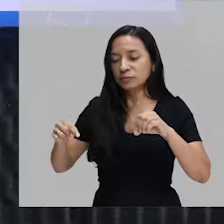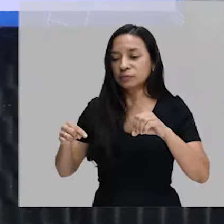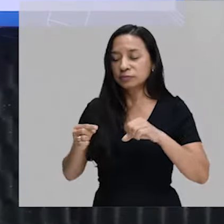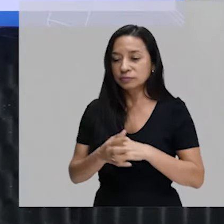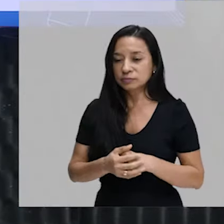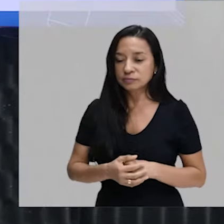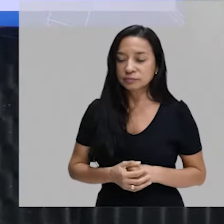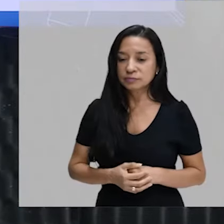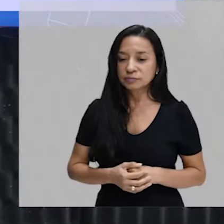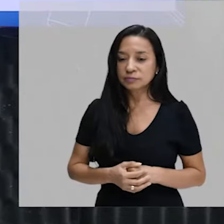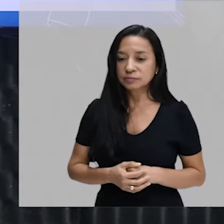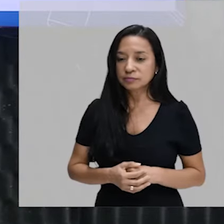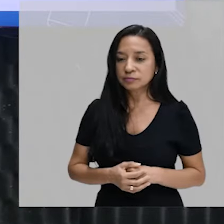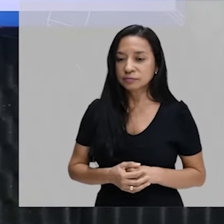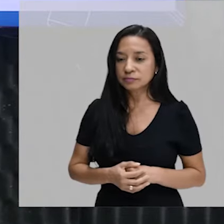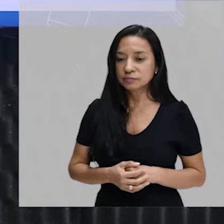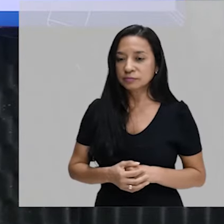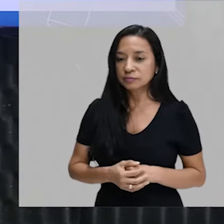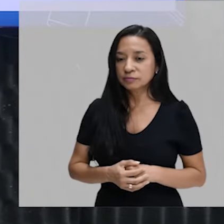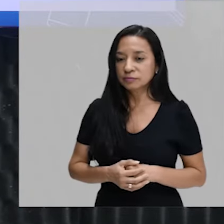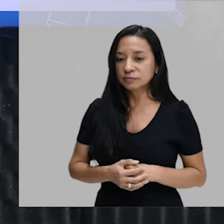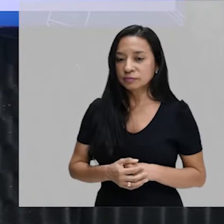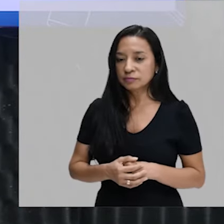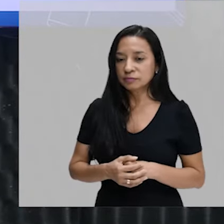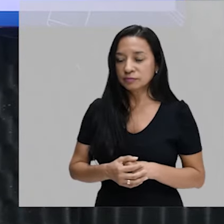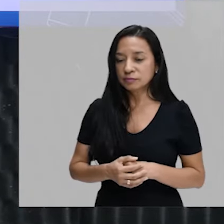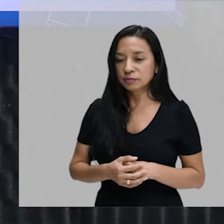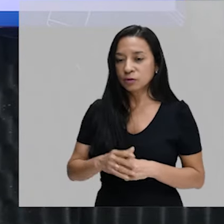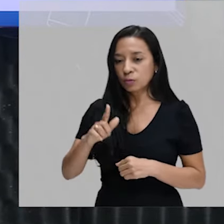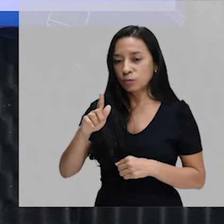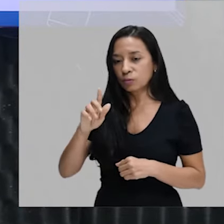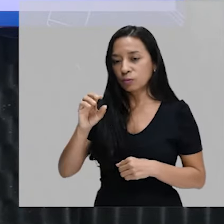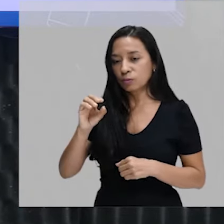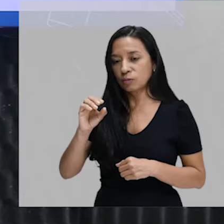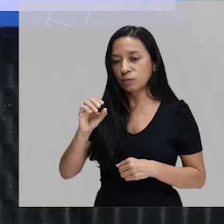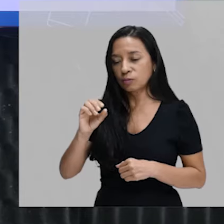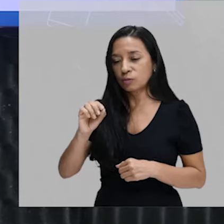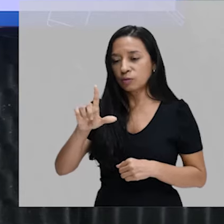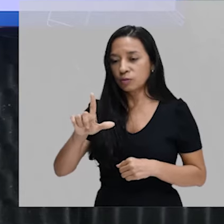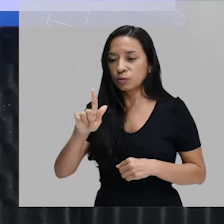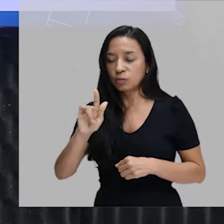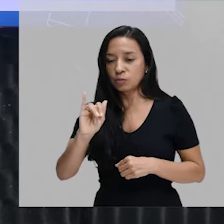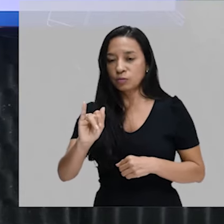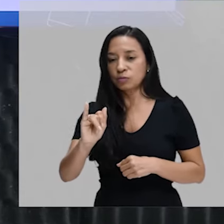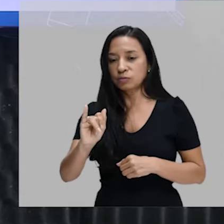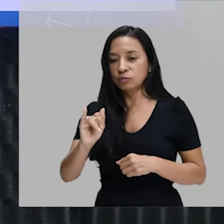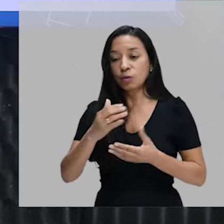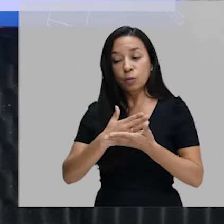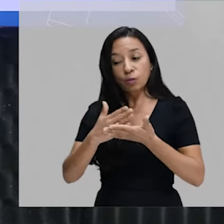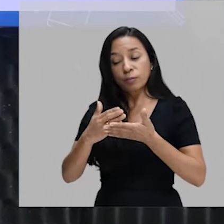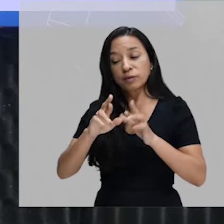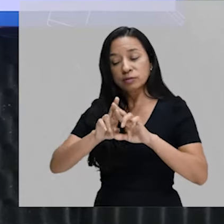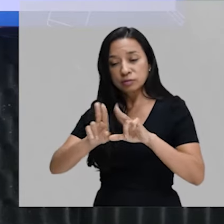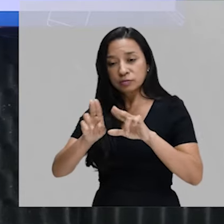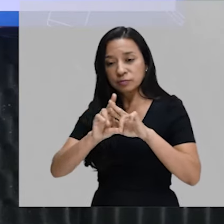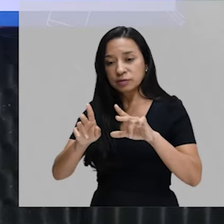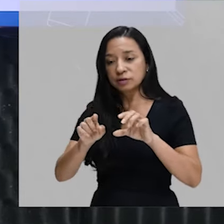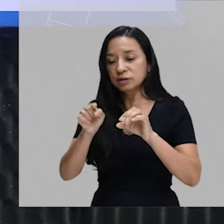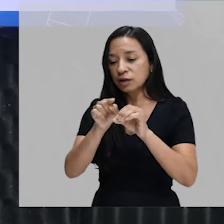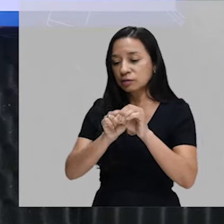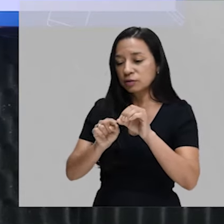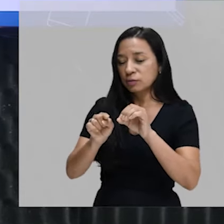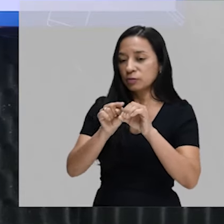complexo de golgi, que é essa estrutura bem aqui, ela começa a se diferenciar nessa bolsinha chamada de